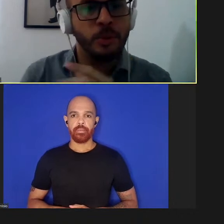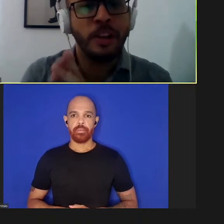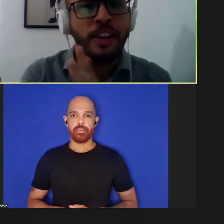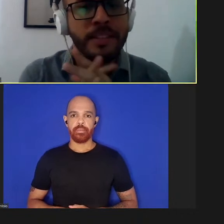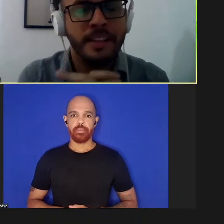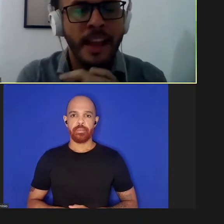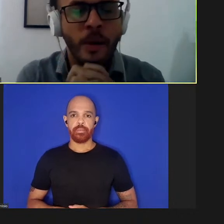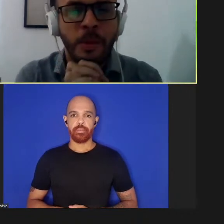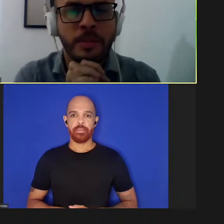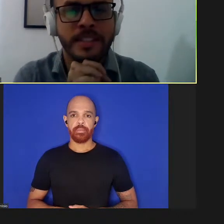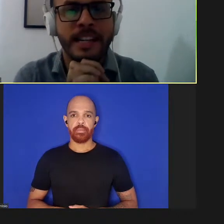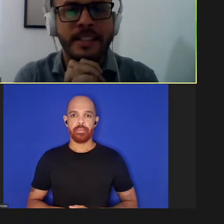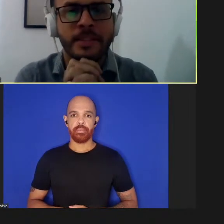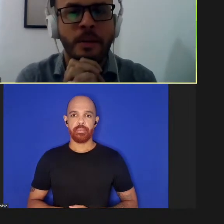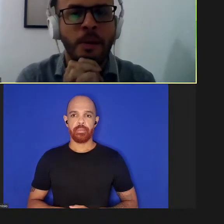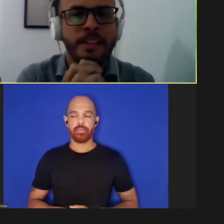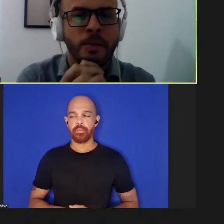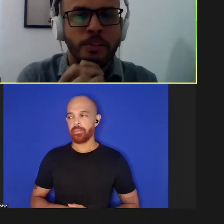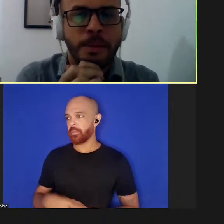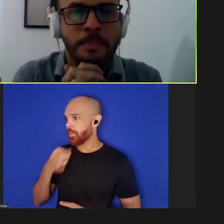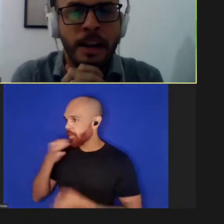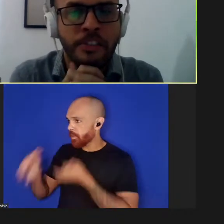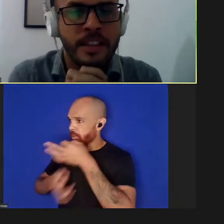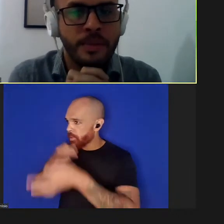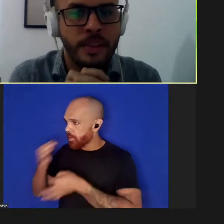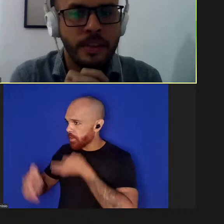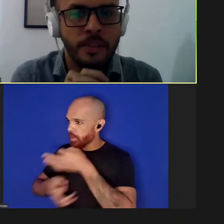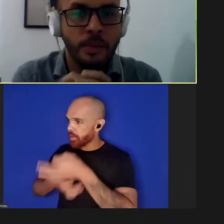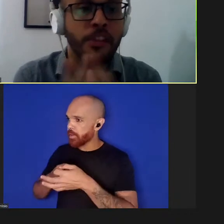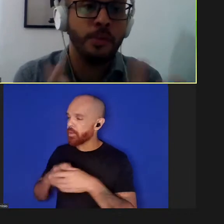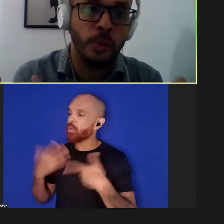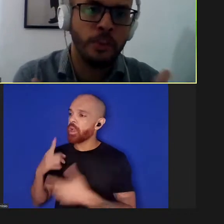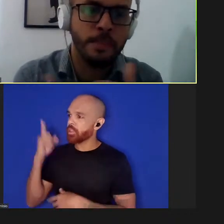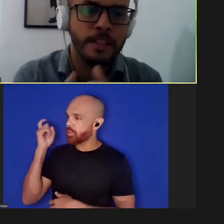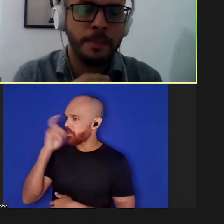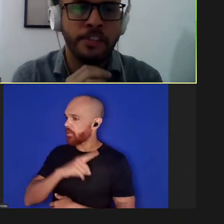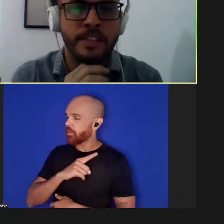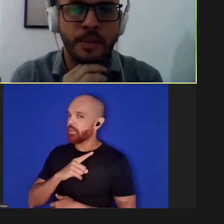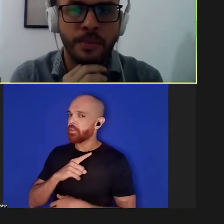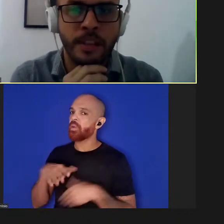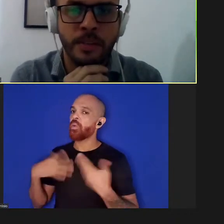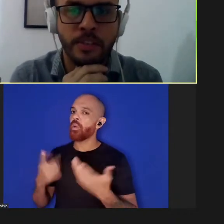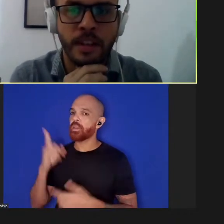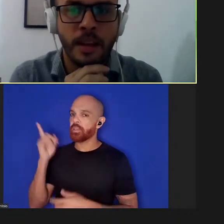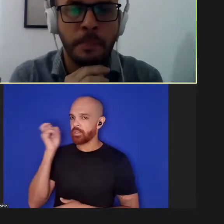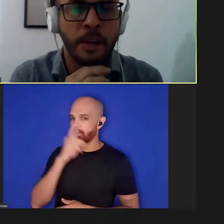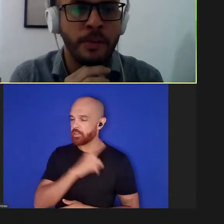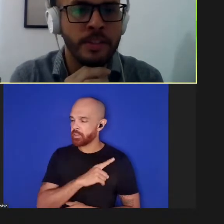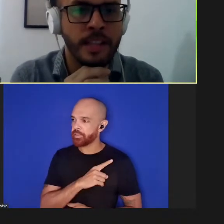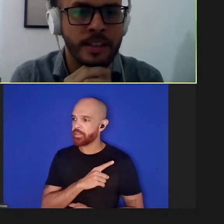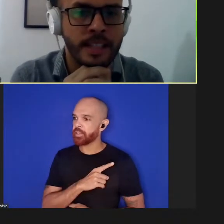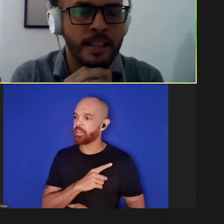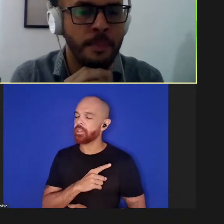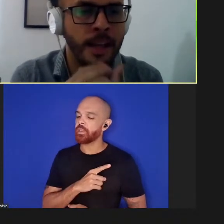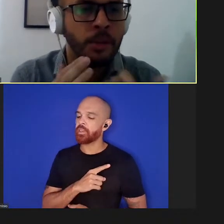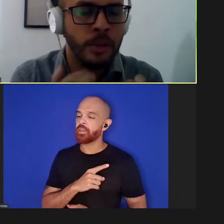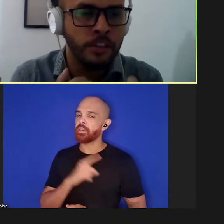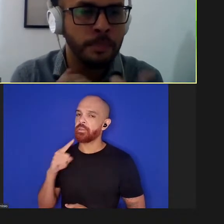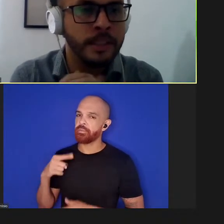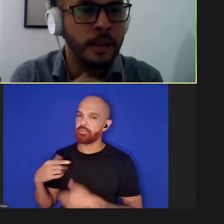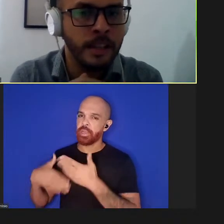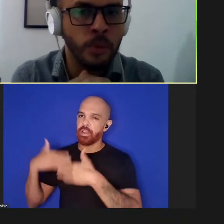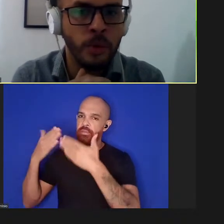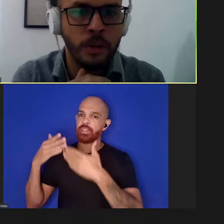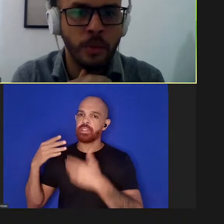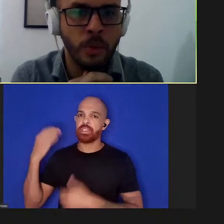doutor você tem alguma consideração quais são os principais desafios quais foram os principais desafios para o avanço da ciência aberta